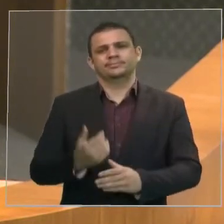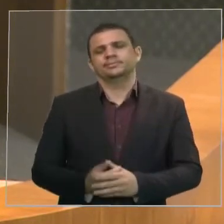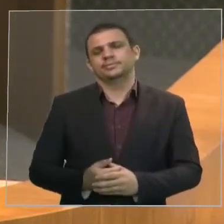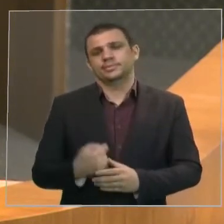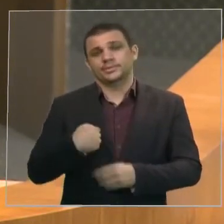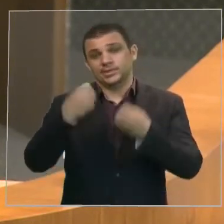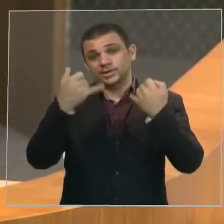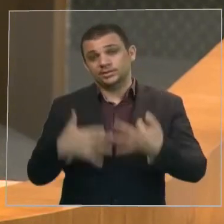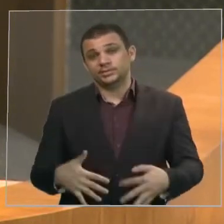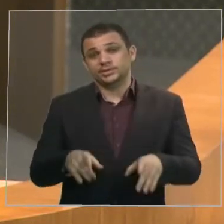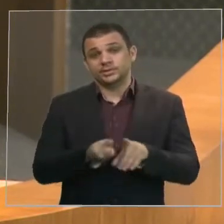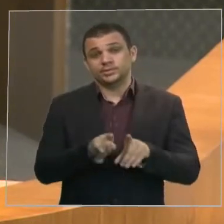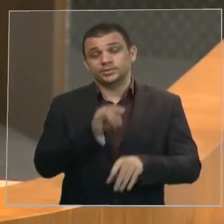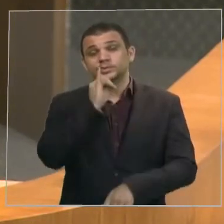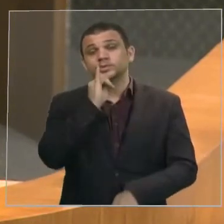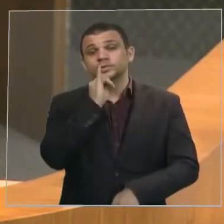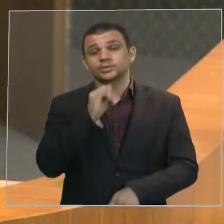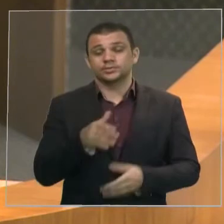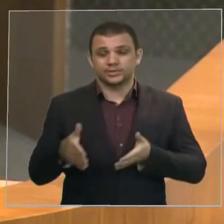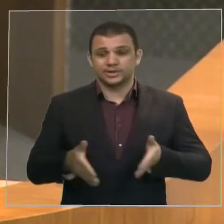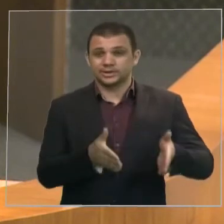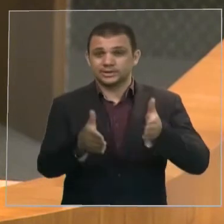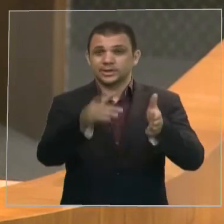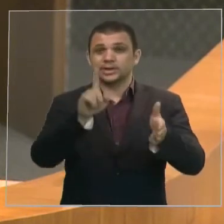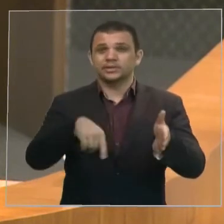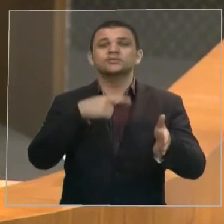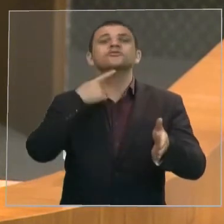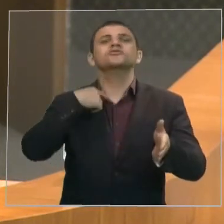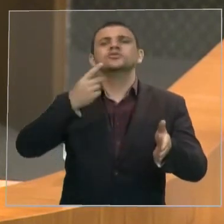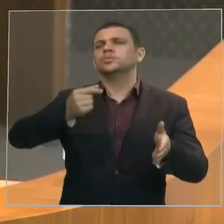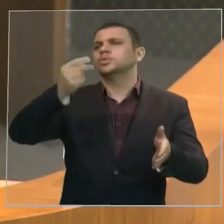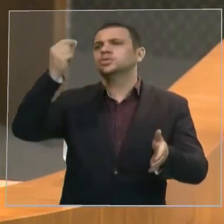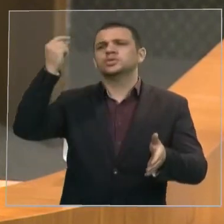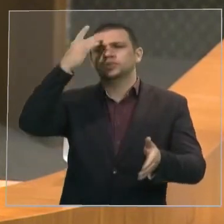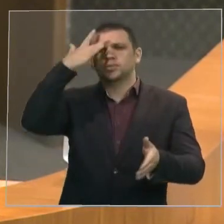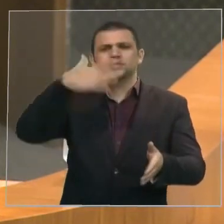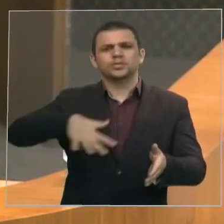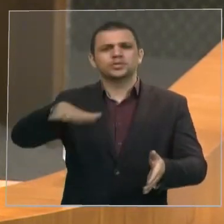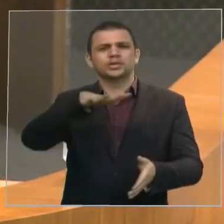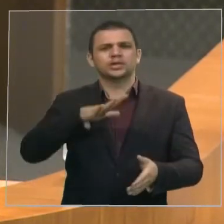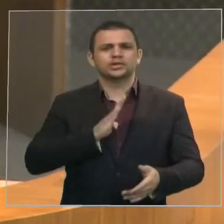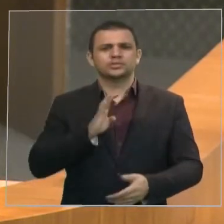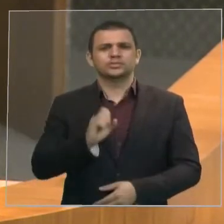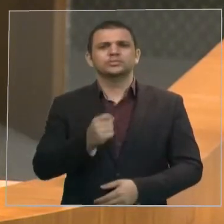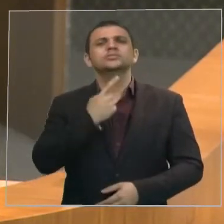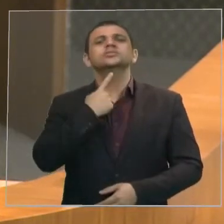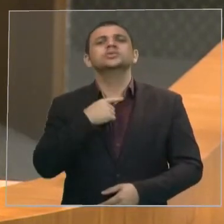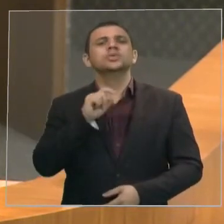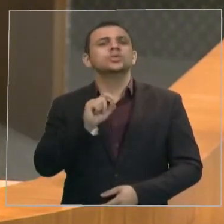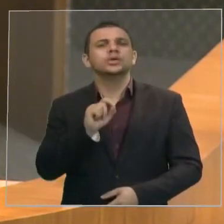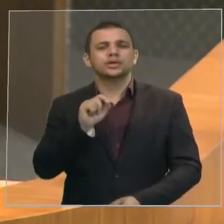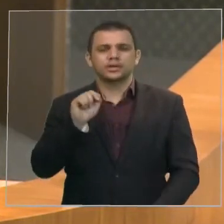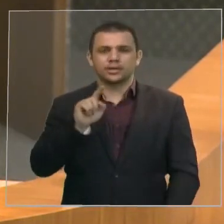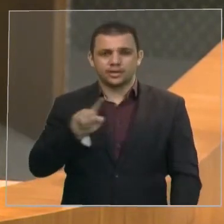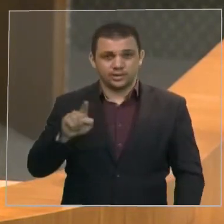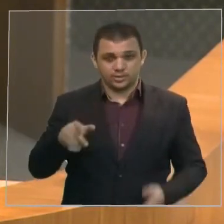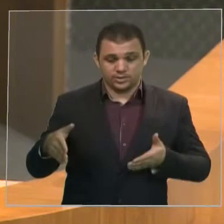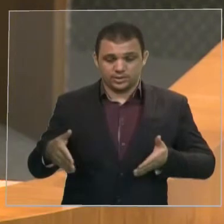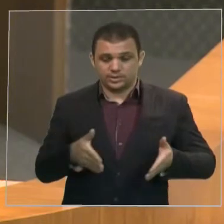estrada, que é um sonho antigo, acalentado por toda a região de Balsas, que é o anel da soja.